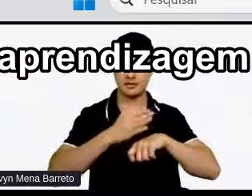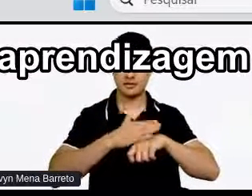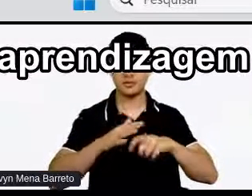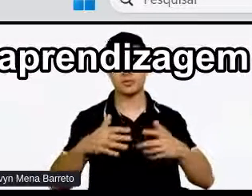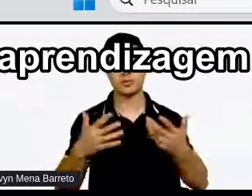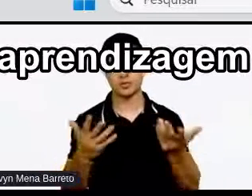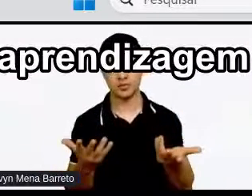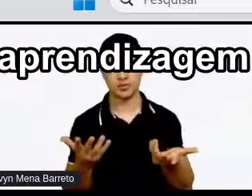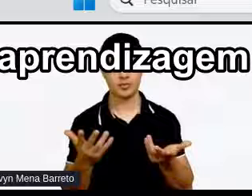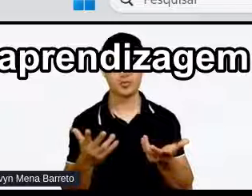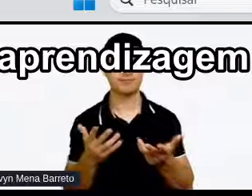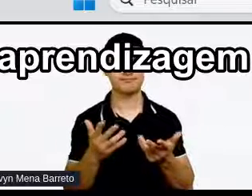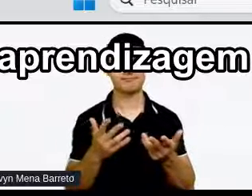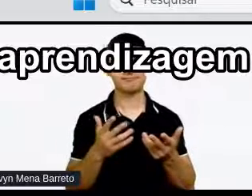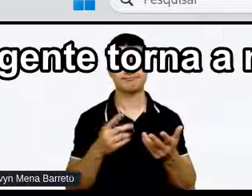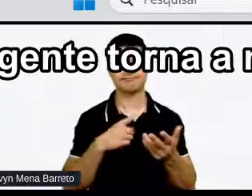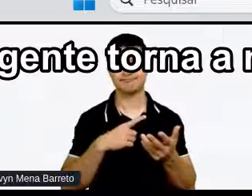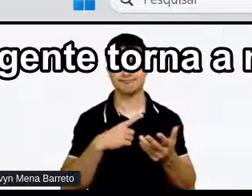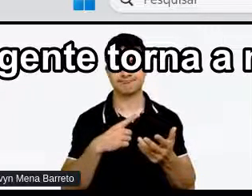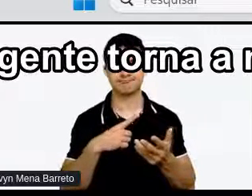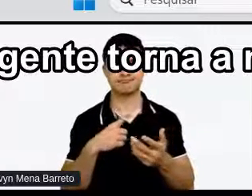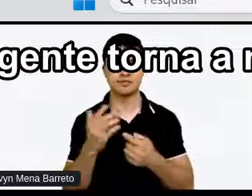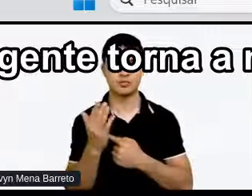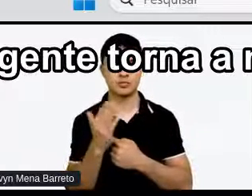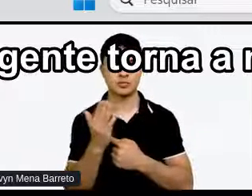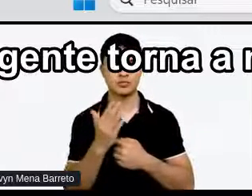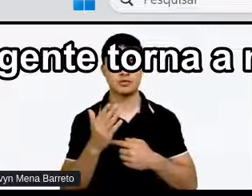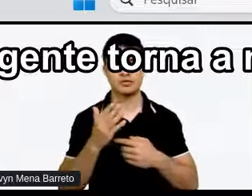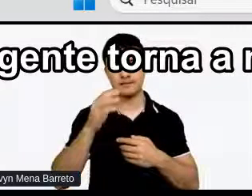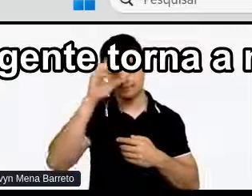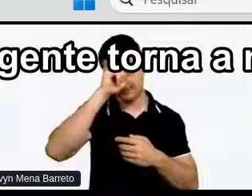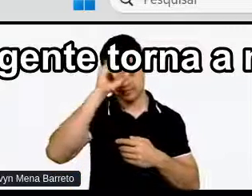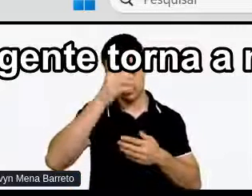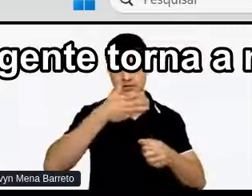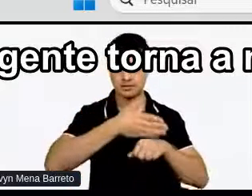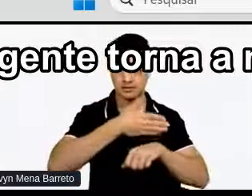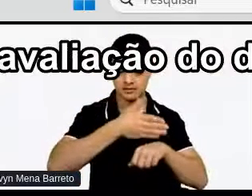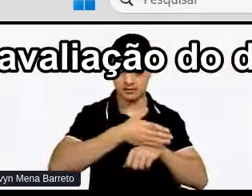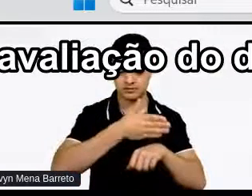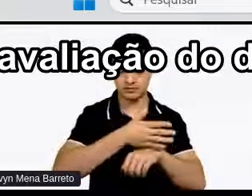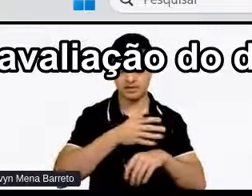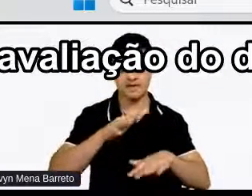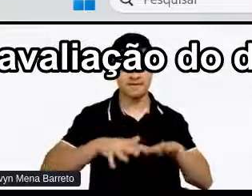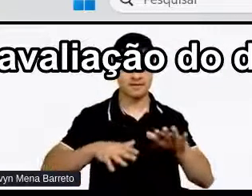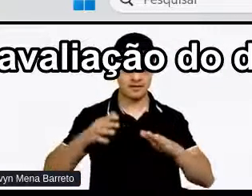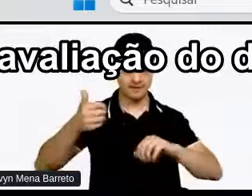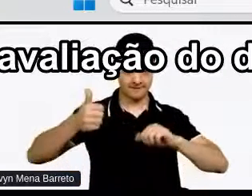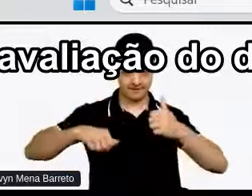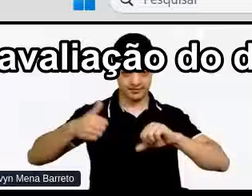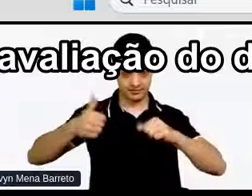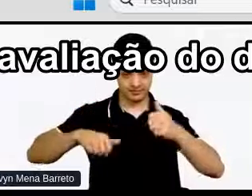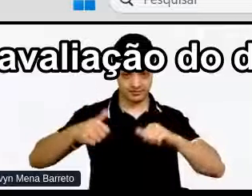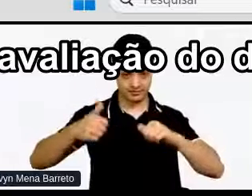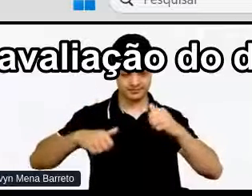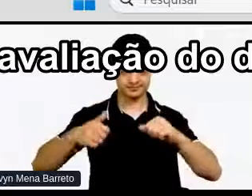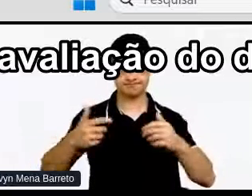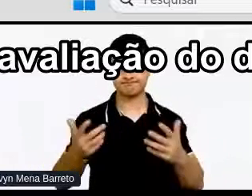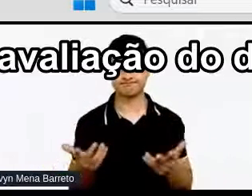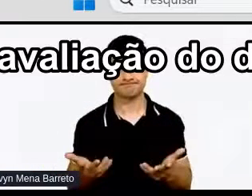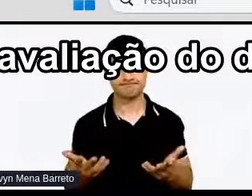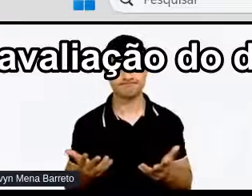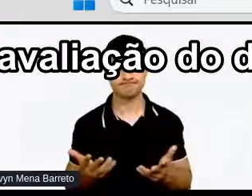Tanto de aprendizagem Quanto de acesso Enfim Quando a gente Torna a nossa avaliação Mais justa Por exemplo A avaliação